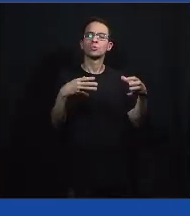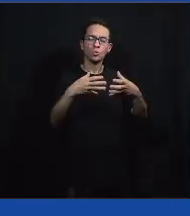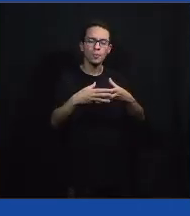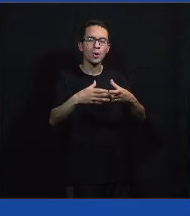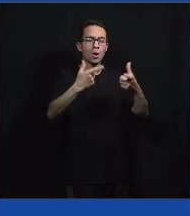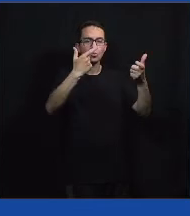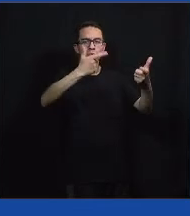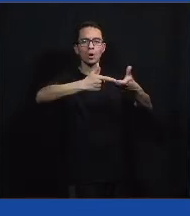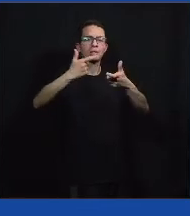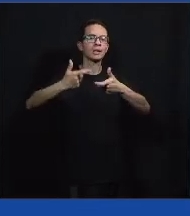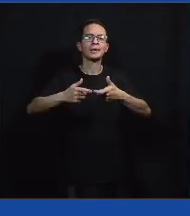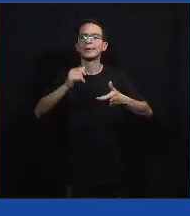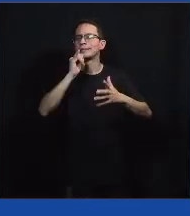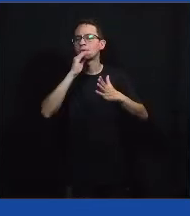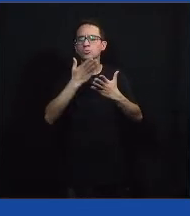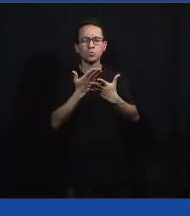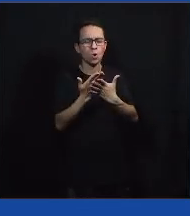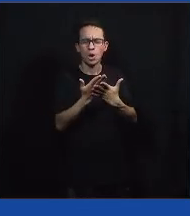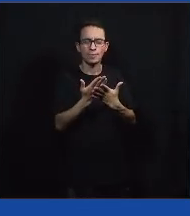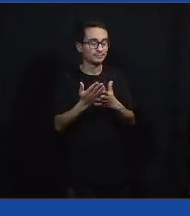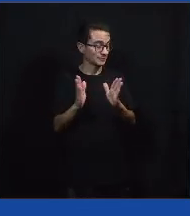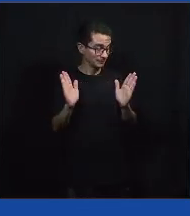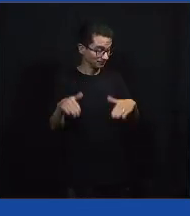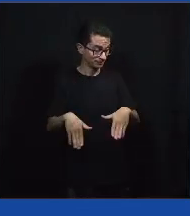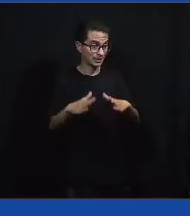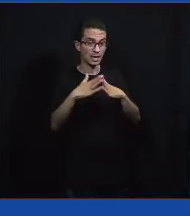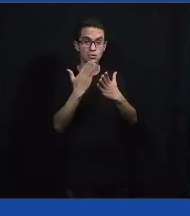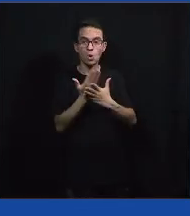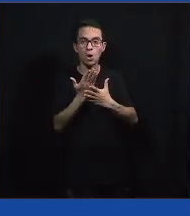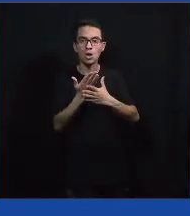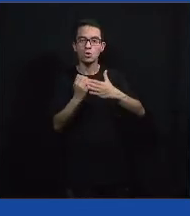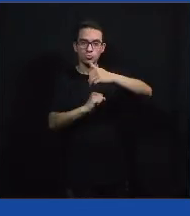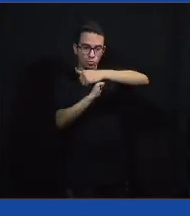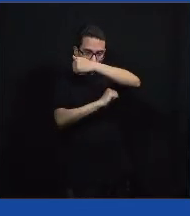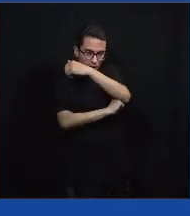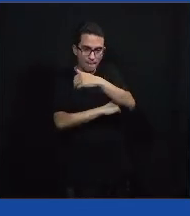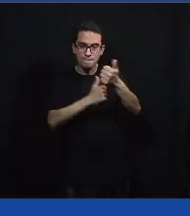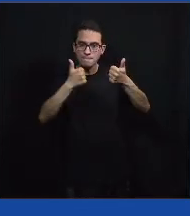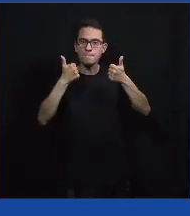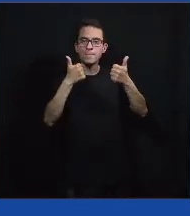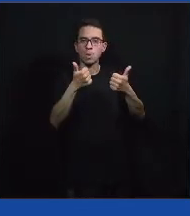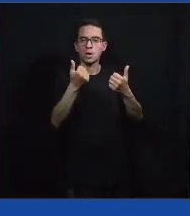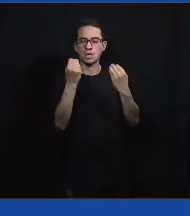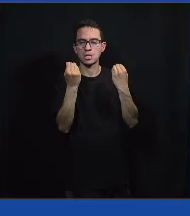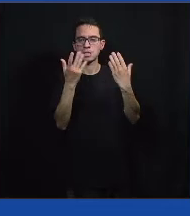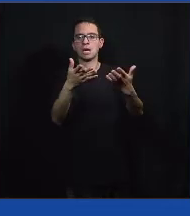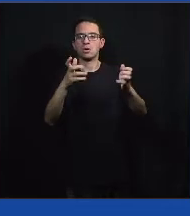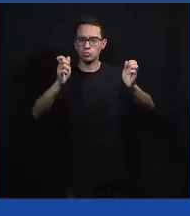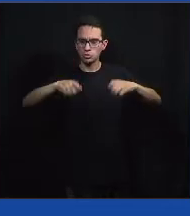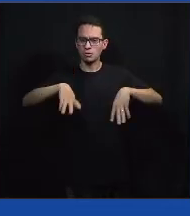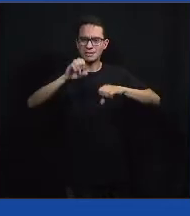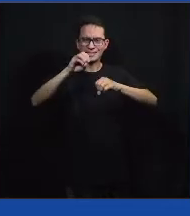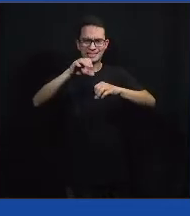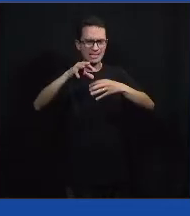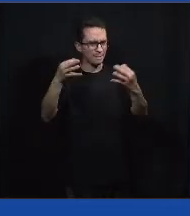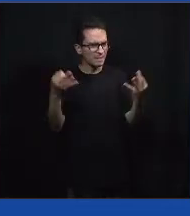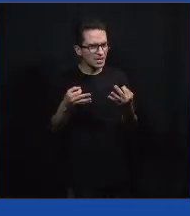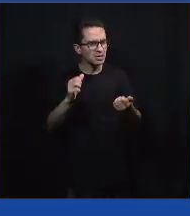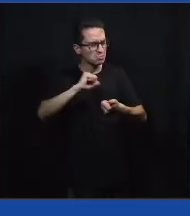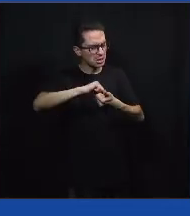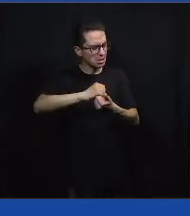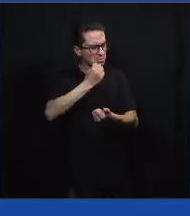onde as escolas, às vezes, não têm realmente uma estrutura mínima para dar condições a uma boa qualidade